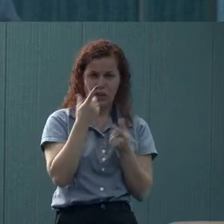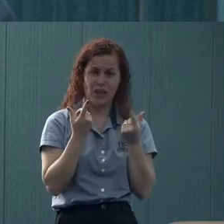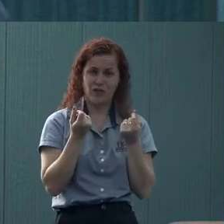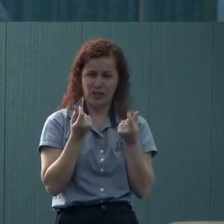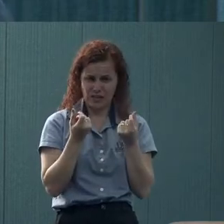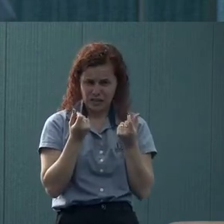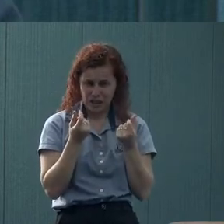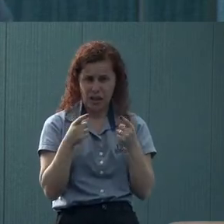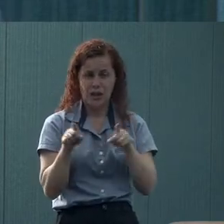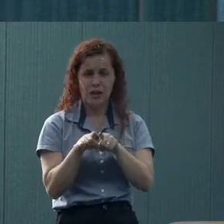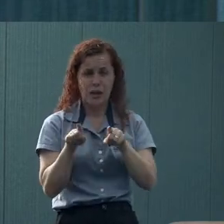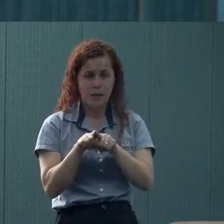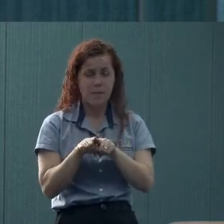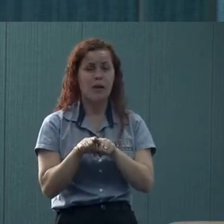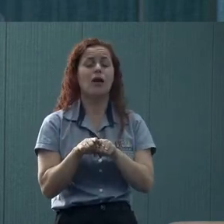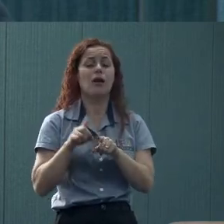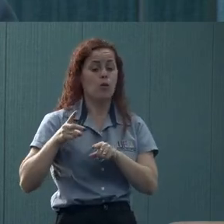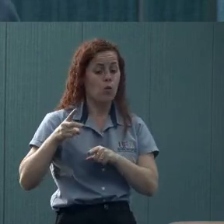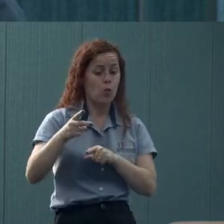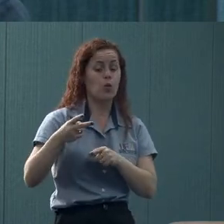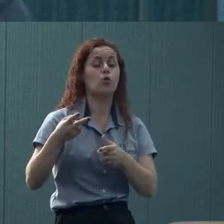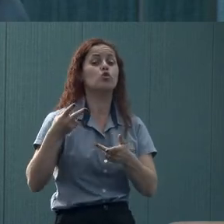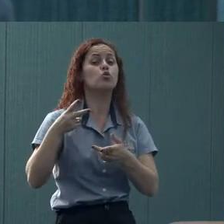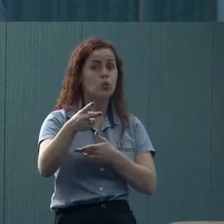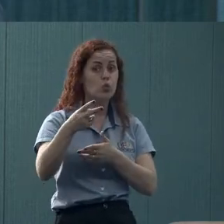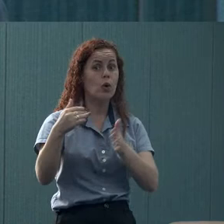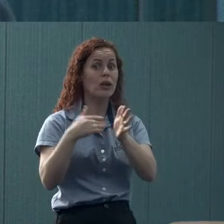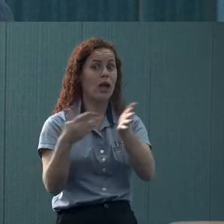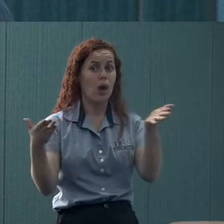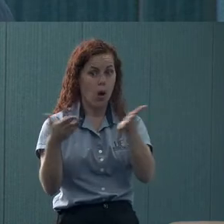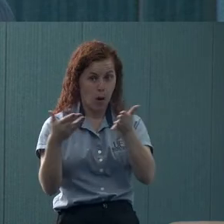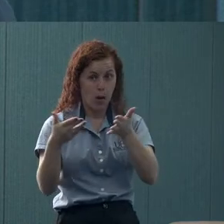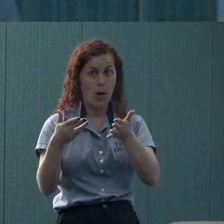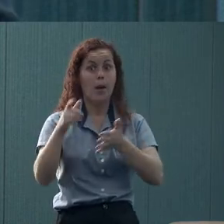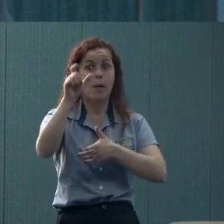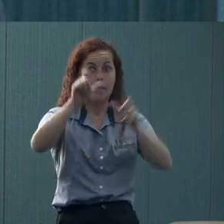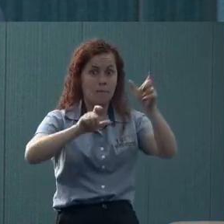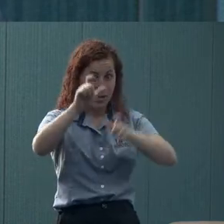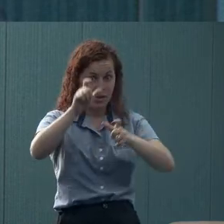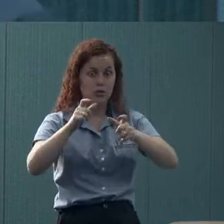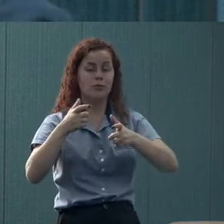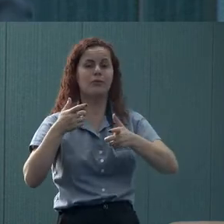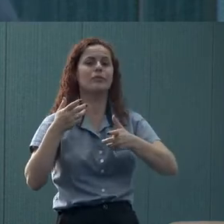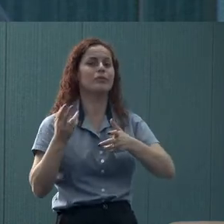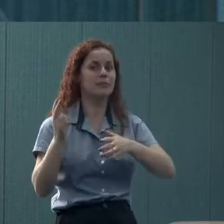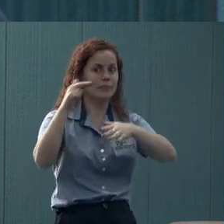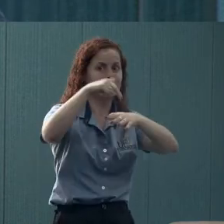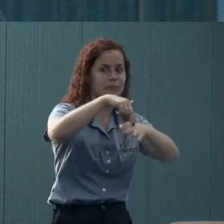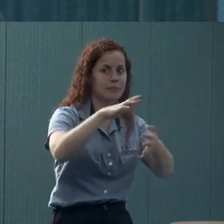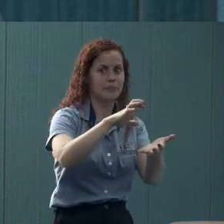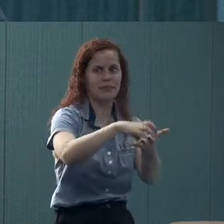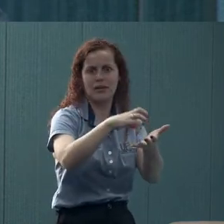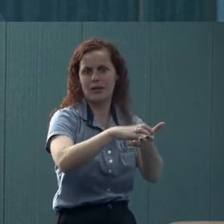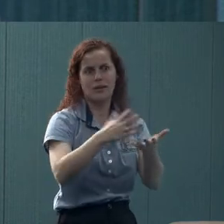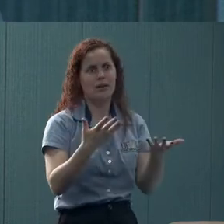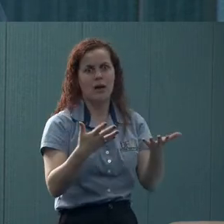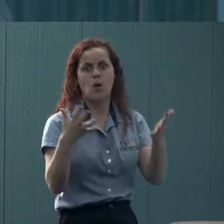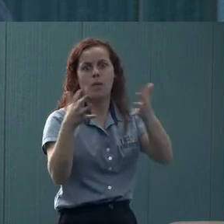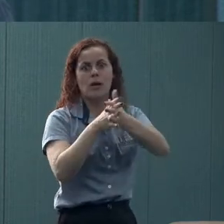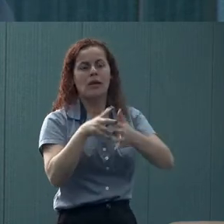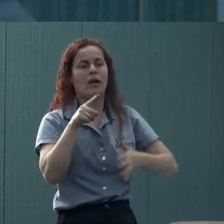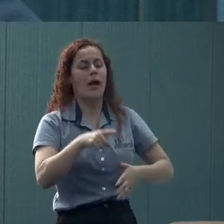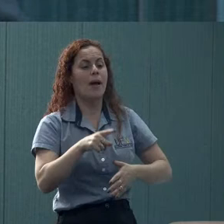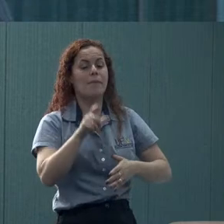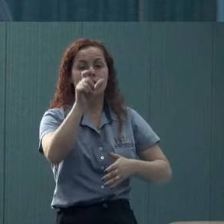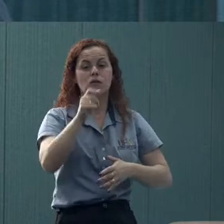financeiras, coisas que permanecem e que levam muitas pessoas à divisão psicossocial, que é outra coisa que nos escapa completamente. A pessoa chega